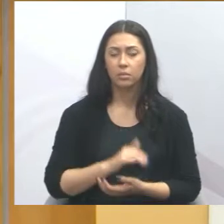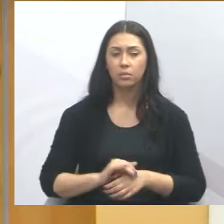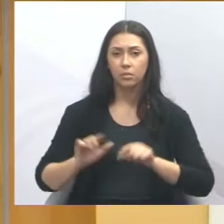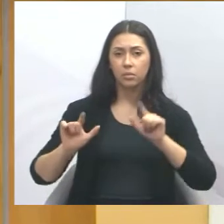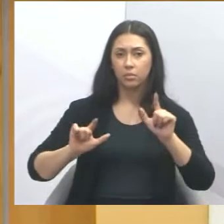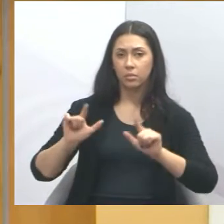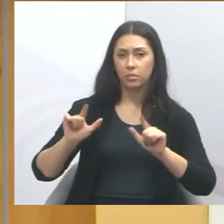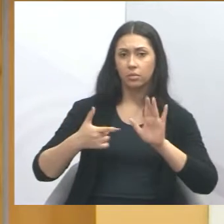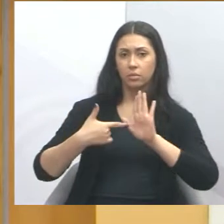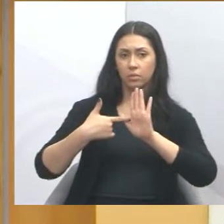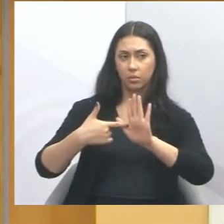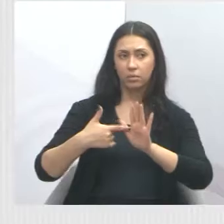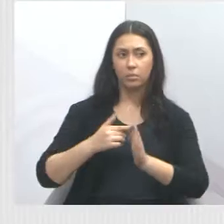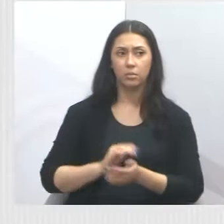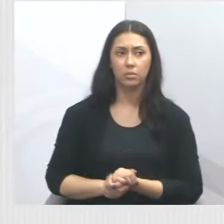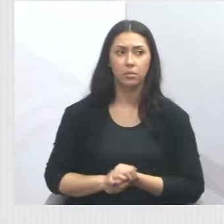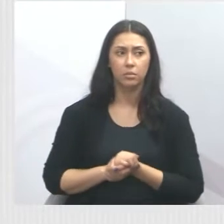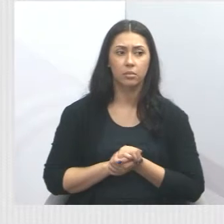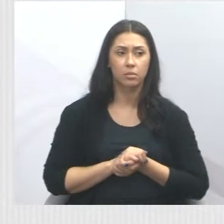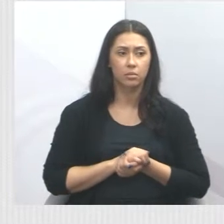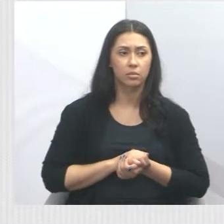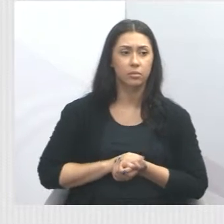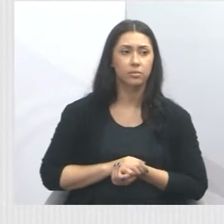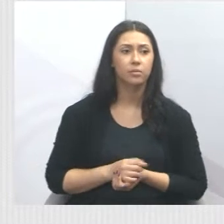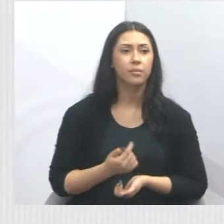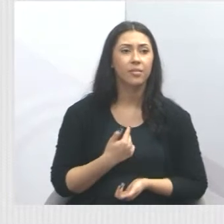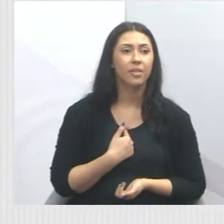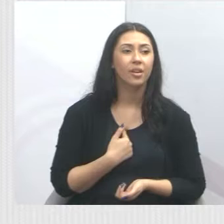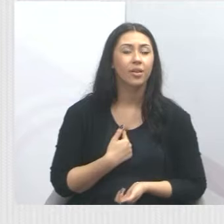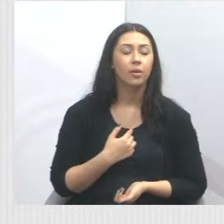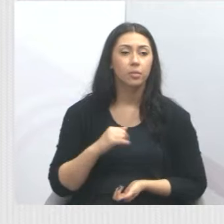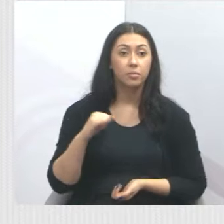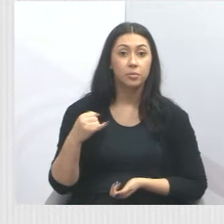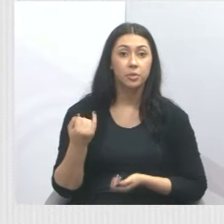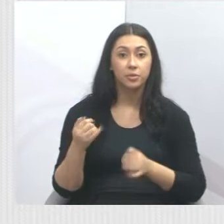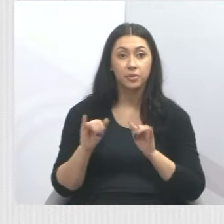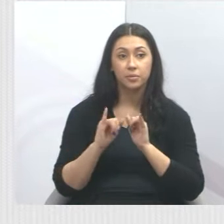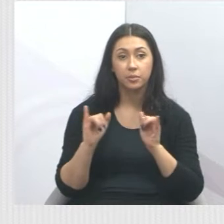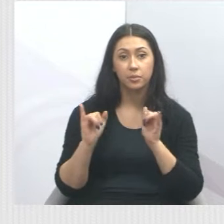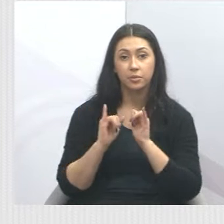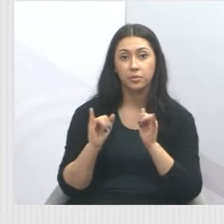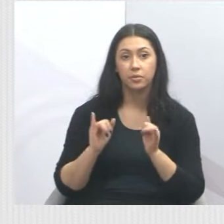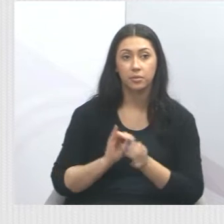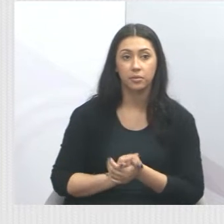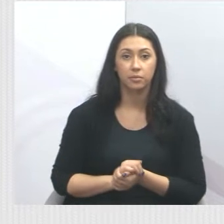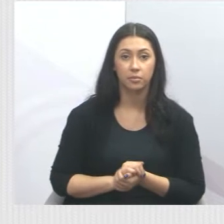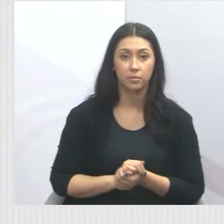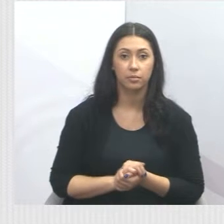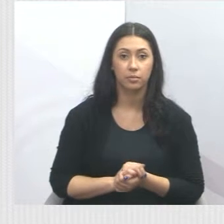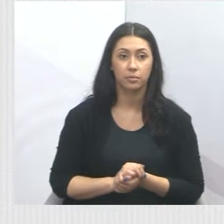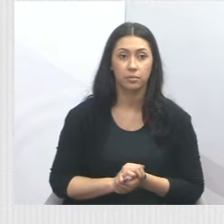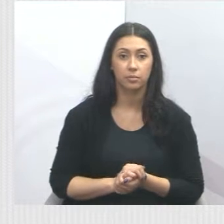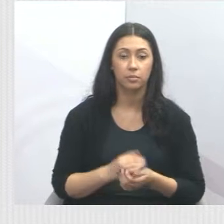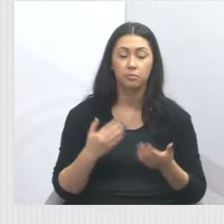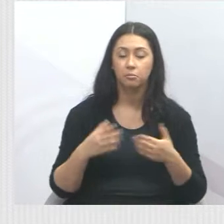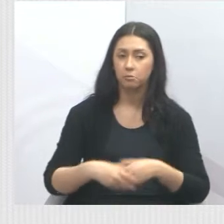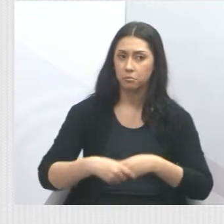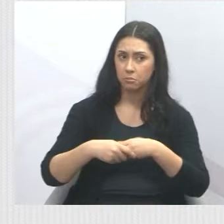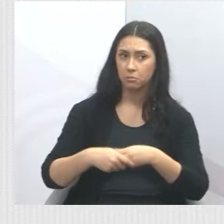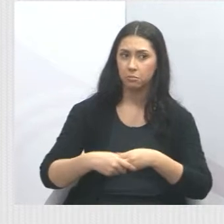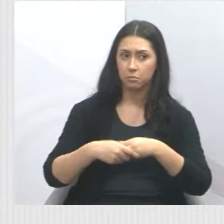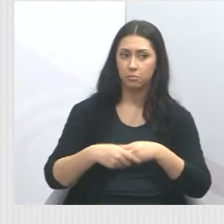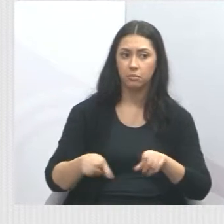colocar as fotos, que foi uma maratona que eu fiz, e eu aproveito aqui para cumprimentar e